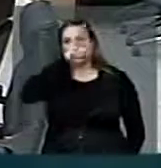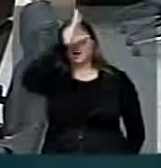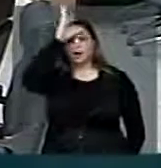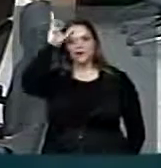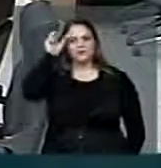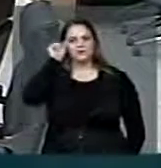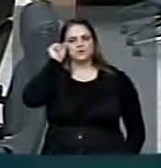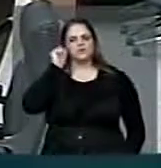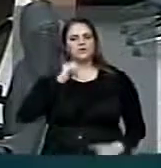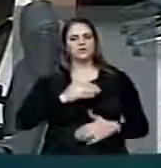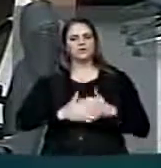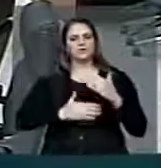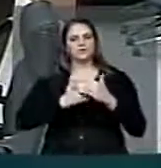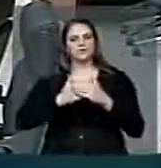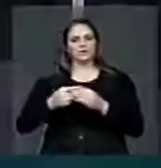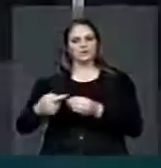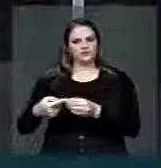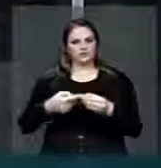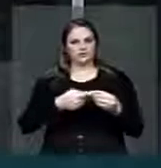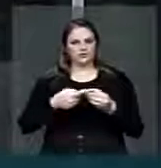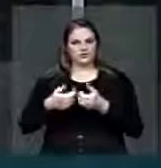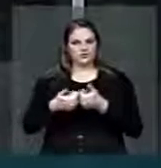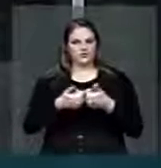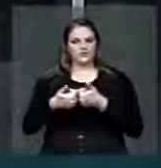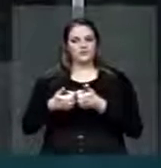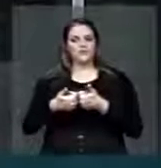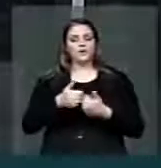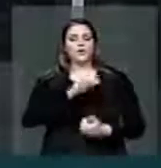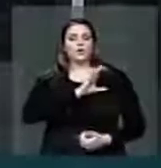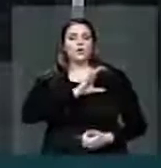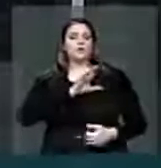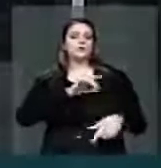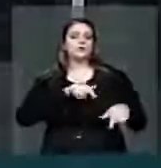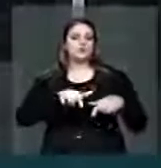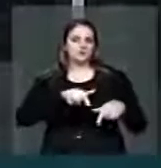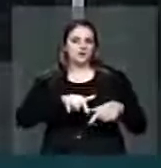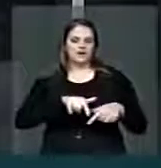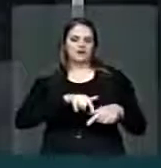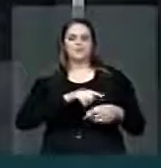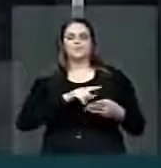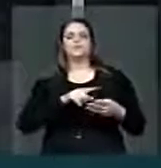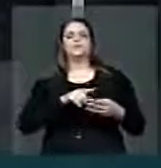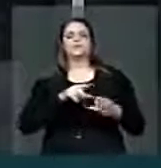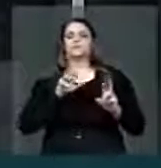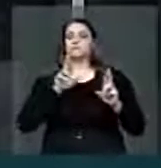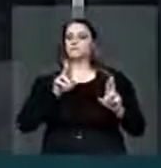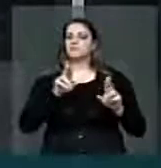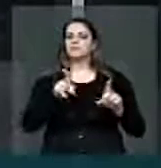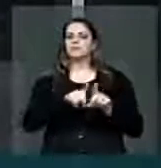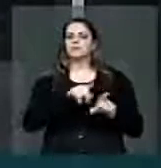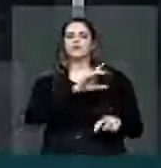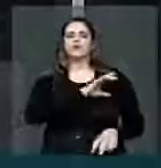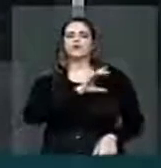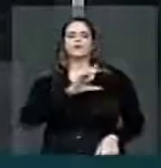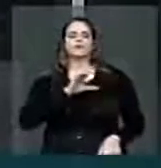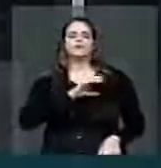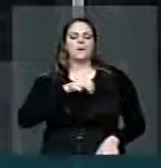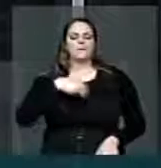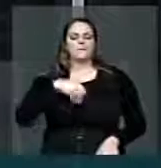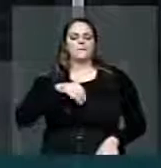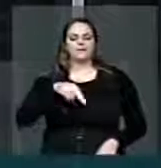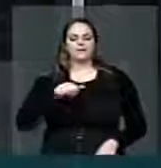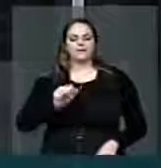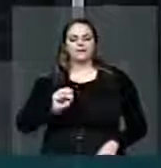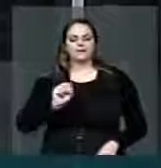Desenvolvimento Regional, na Comissão do Trabalho e esperamos aprovar também na Comissão de Minas e